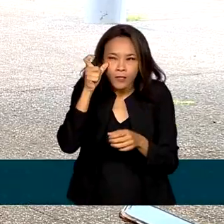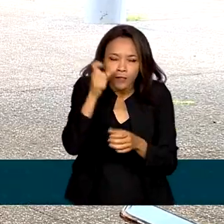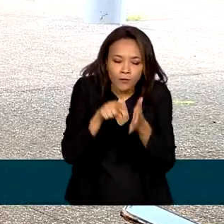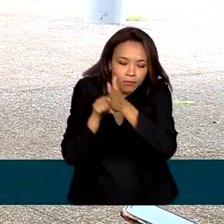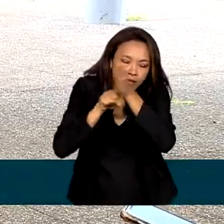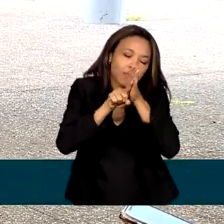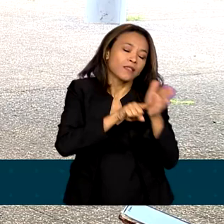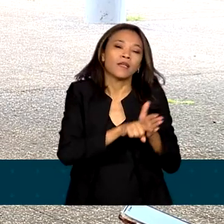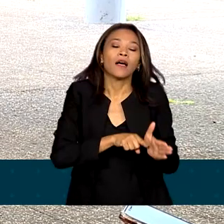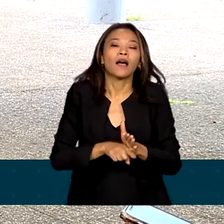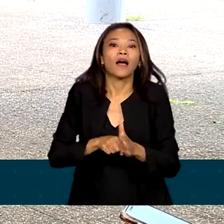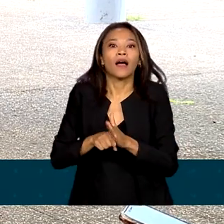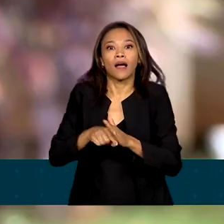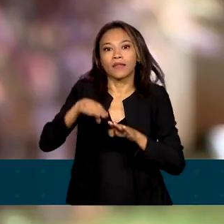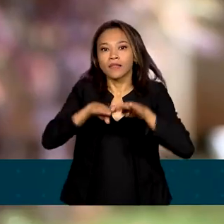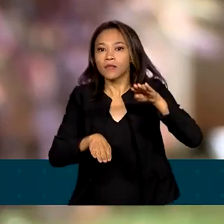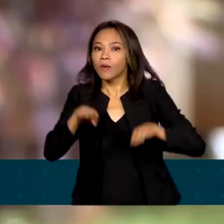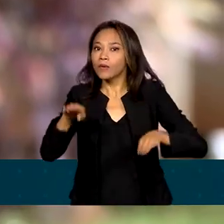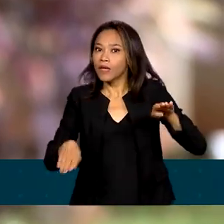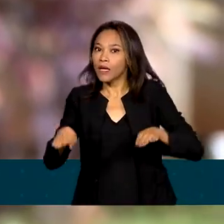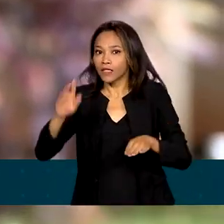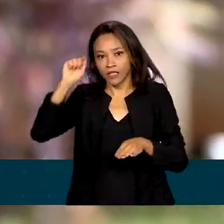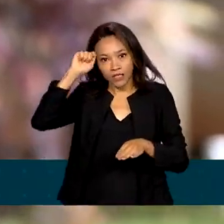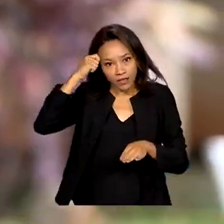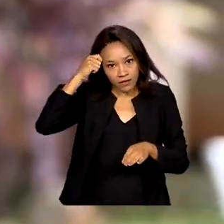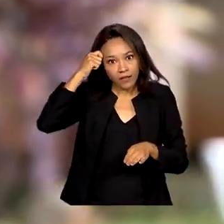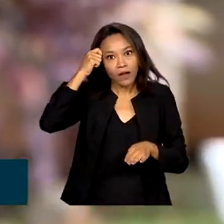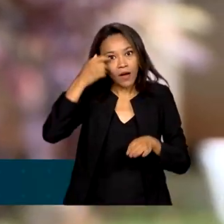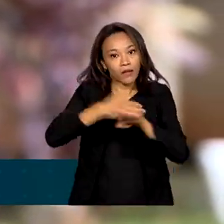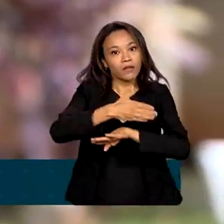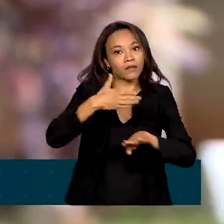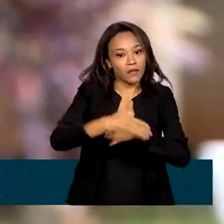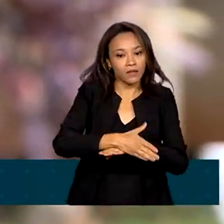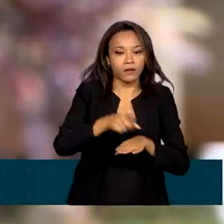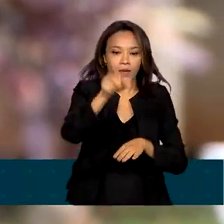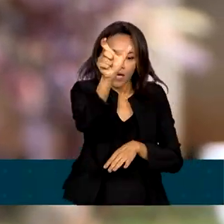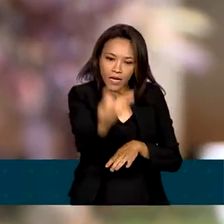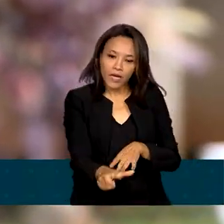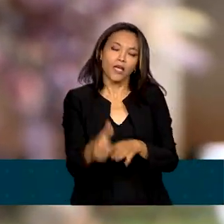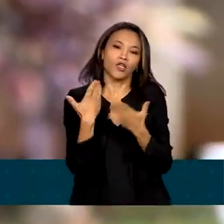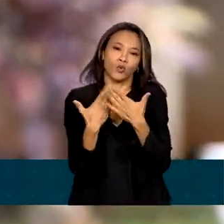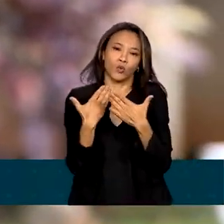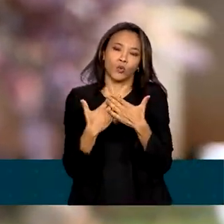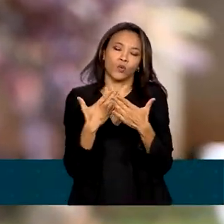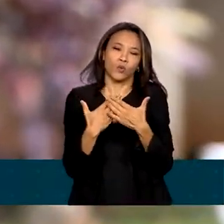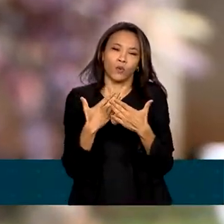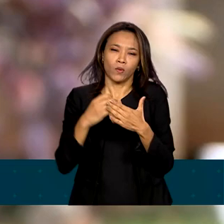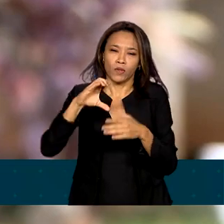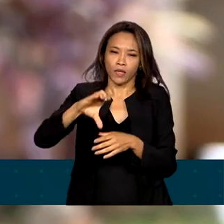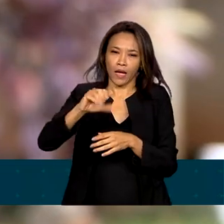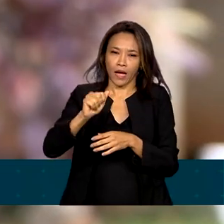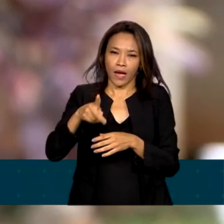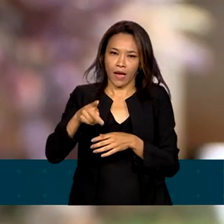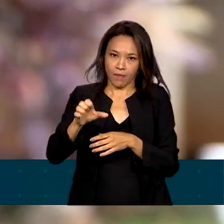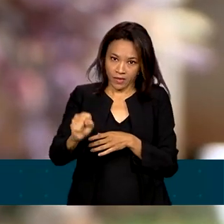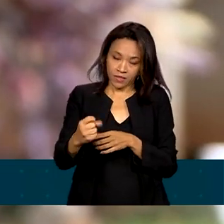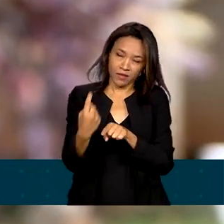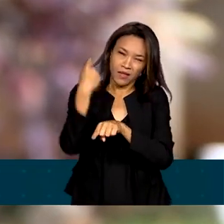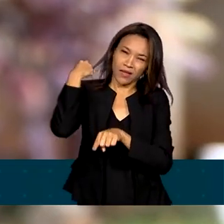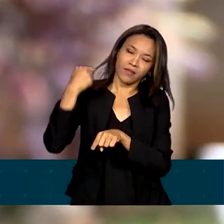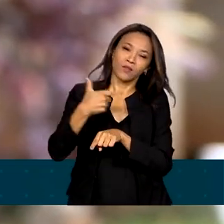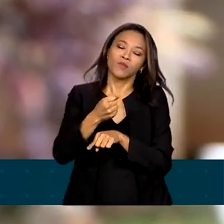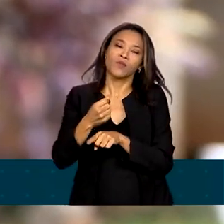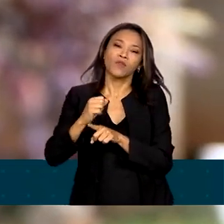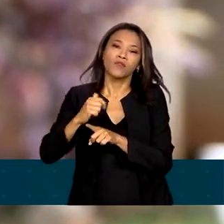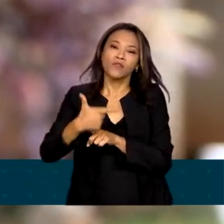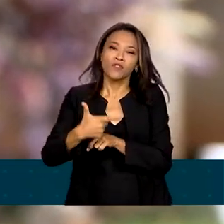no acesso aos imunizantes. Bolsista do Programa de Excelência Acadêmica da CAPES desde 2021, Flávio é um